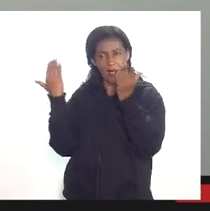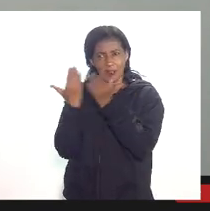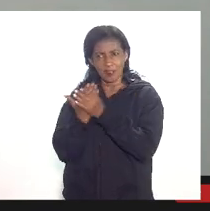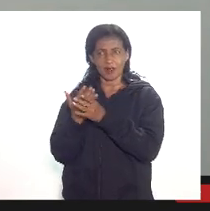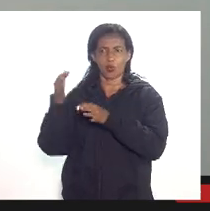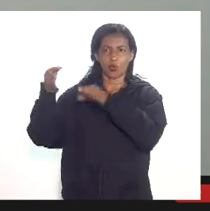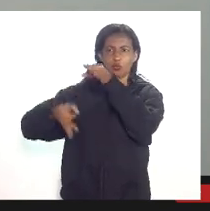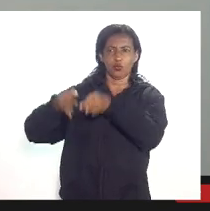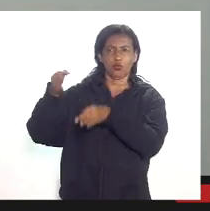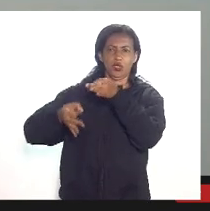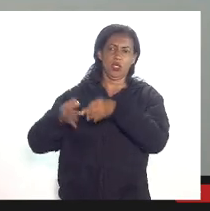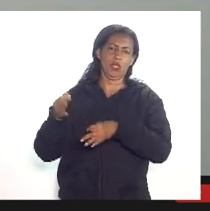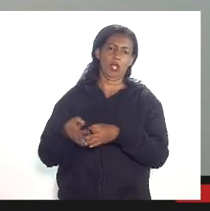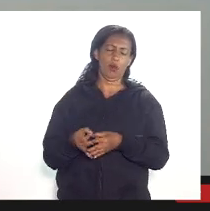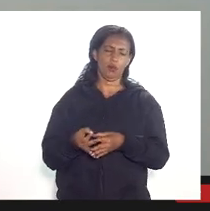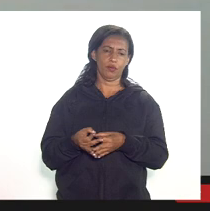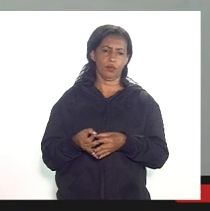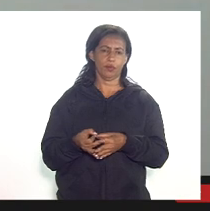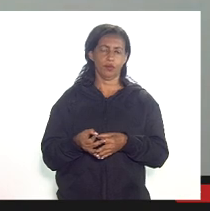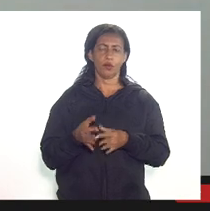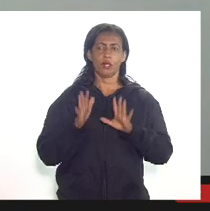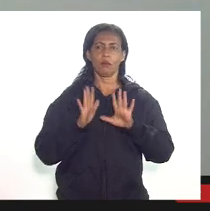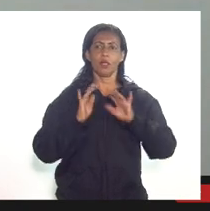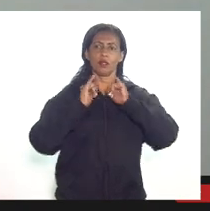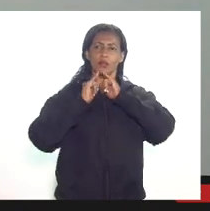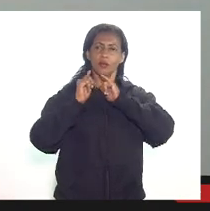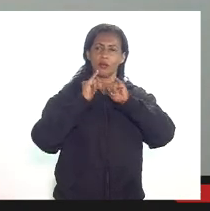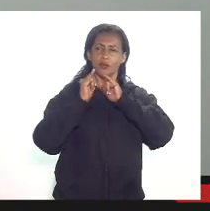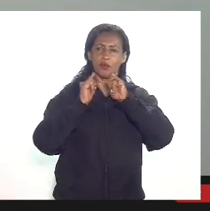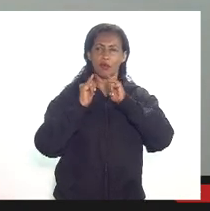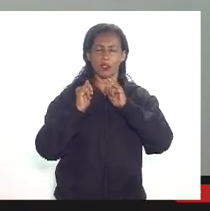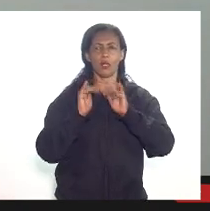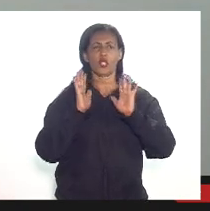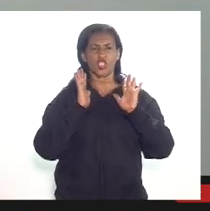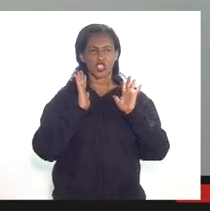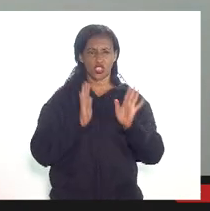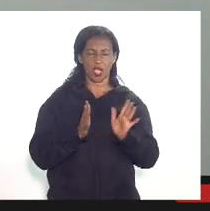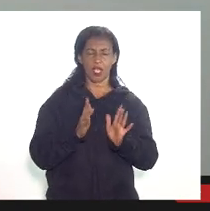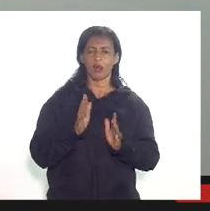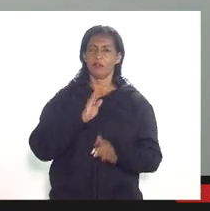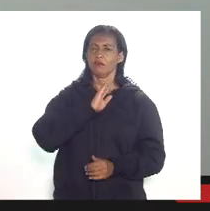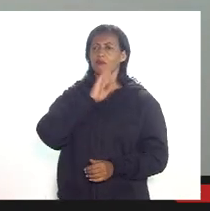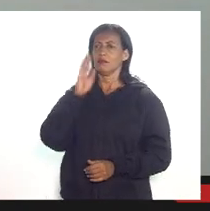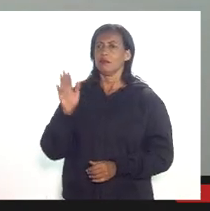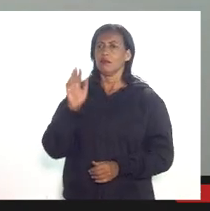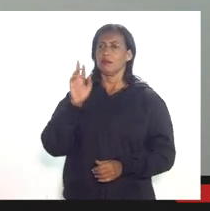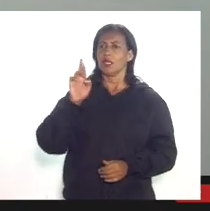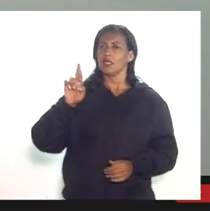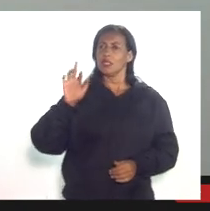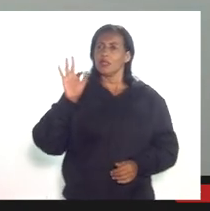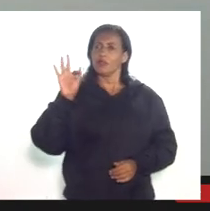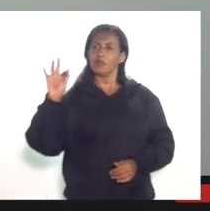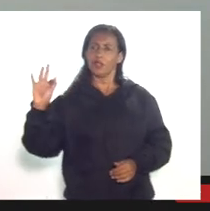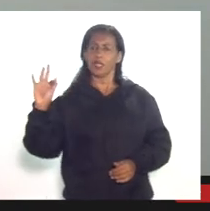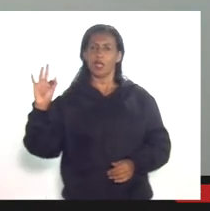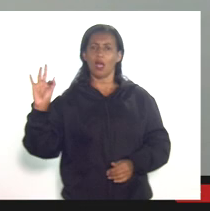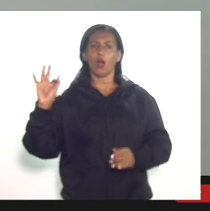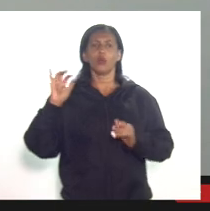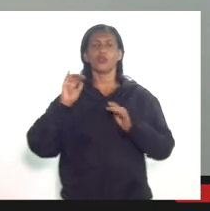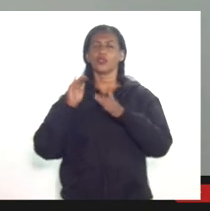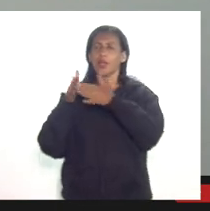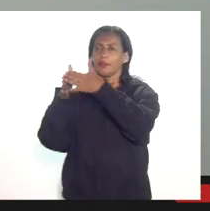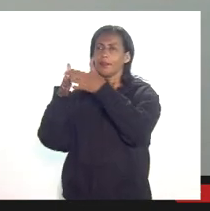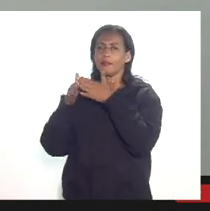só para eles terem uma informação nós oficiamos a receita federal a gente deu os opícios para a receita federal nós estamos aguardando as respostas